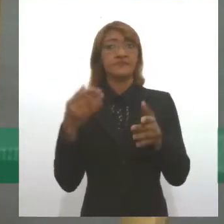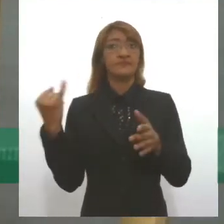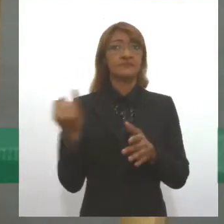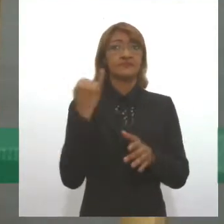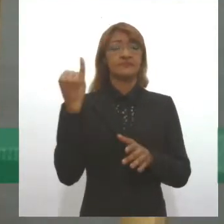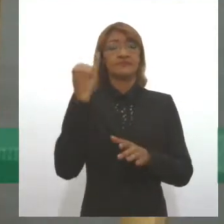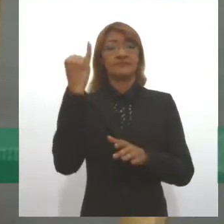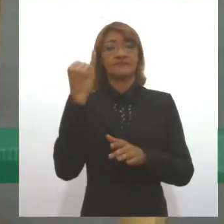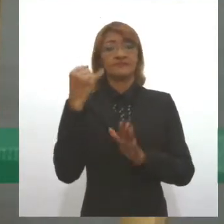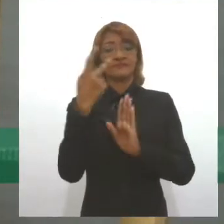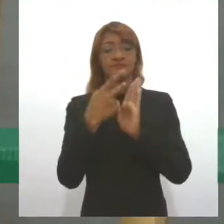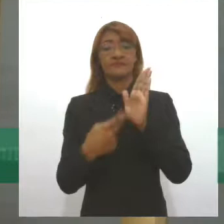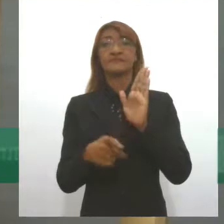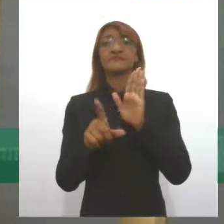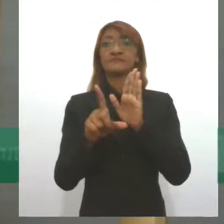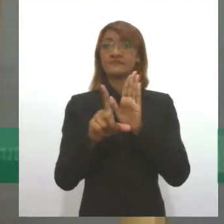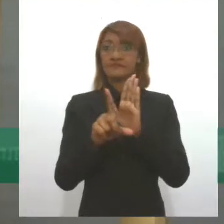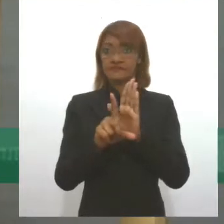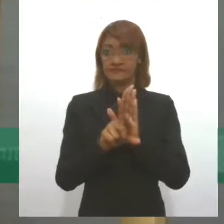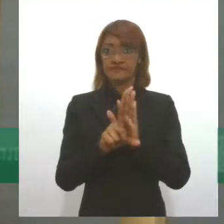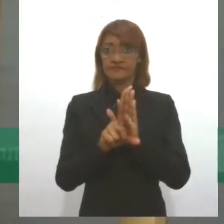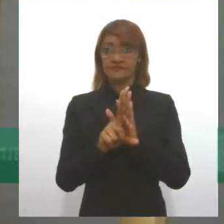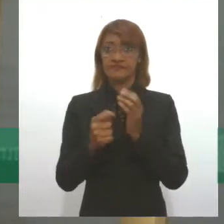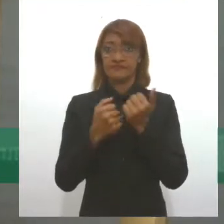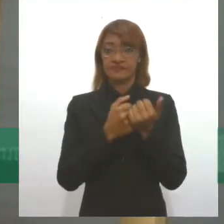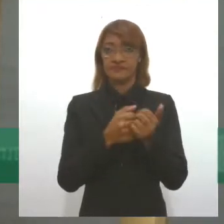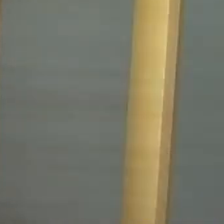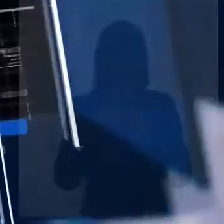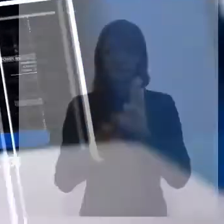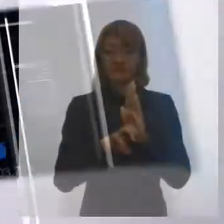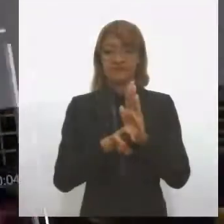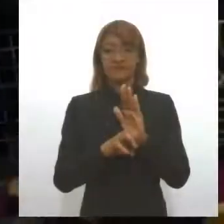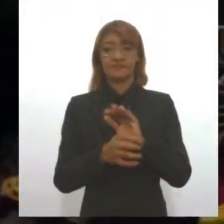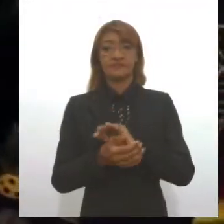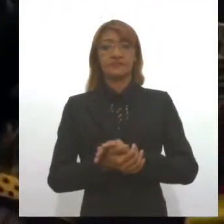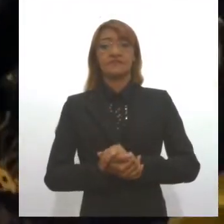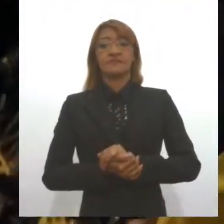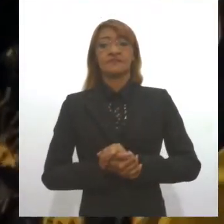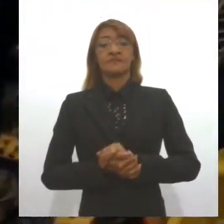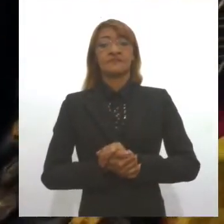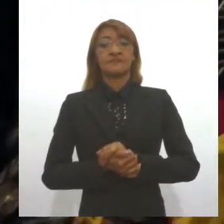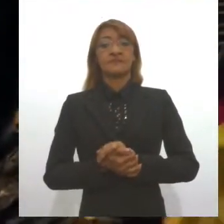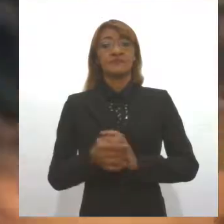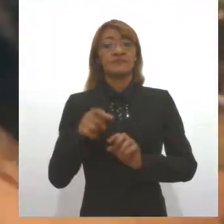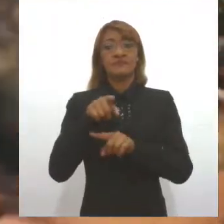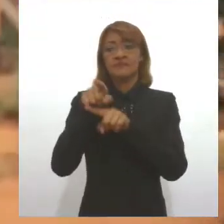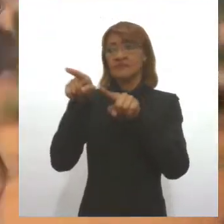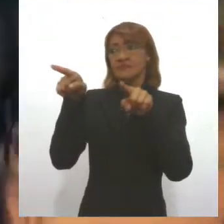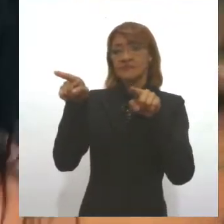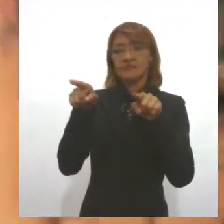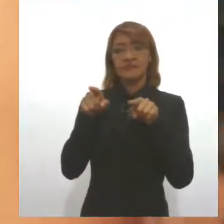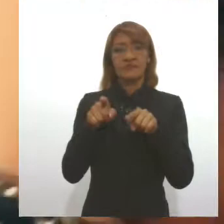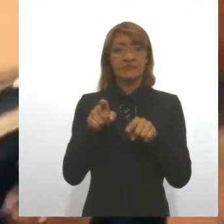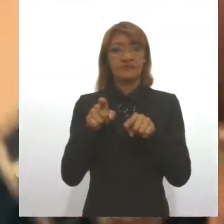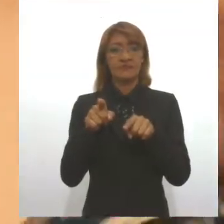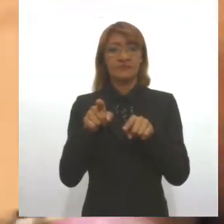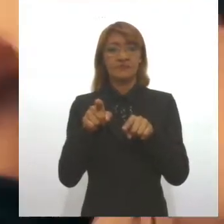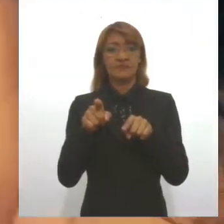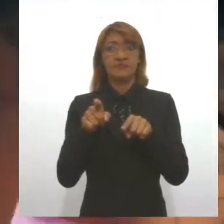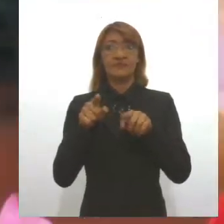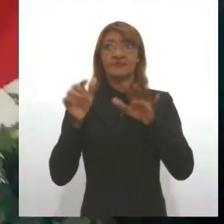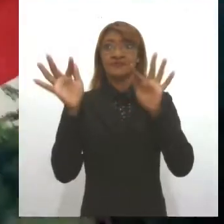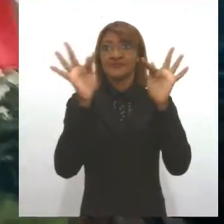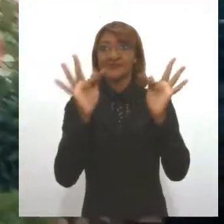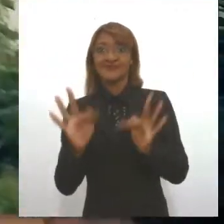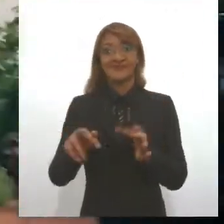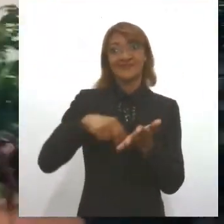desse projeto de lei e da defesa desse Estatuto. Eles não são só um povo feliz. Eles não são só